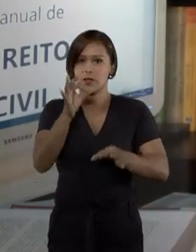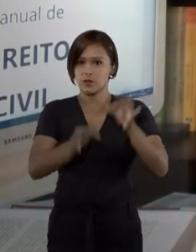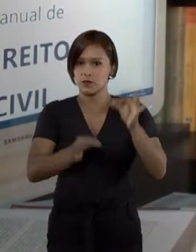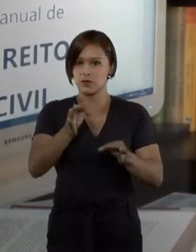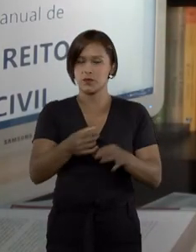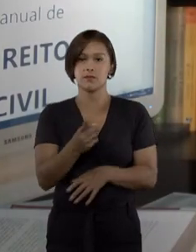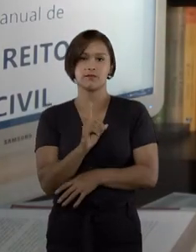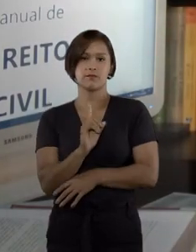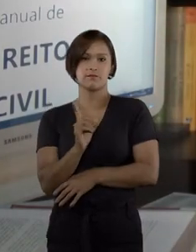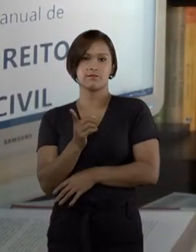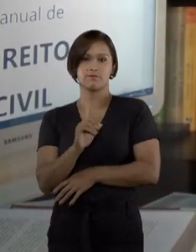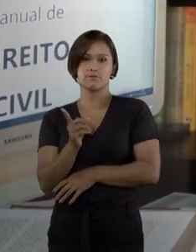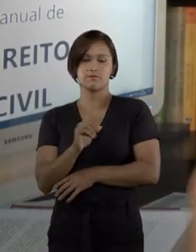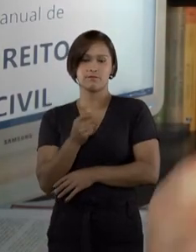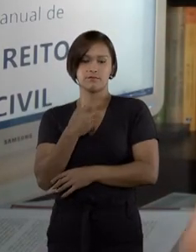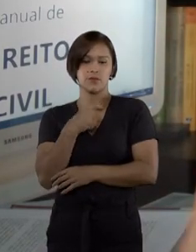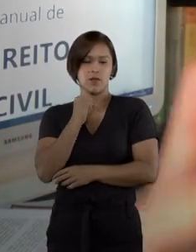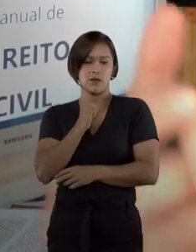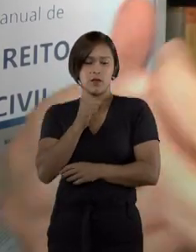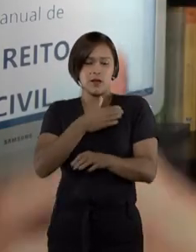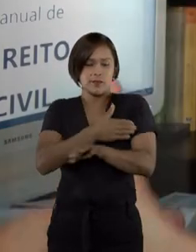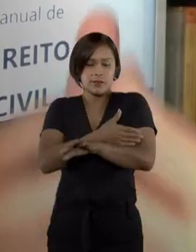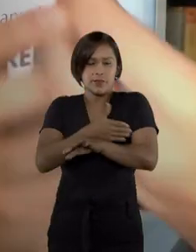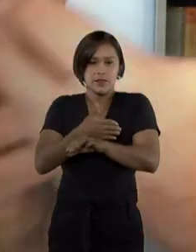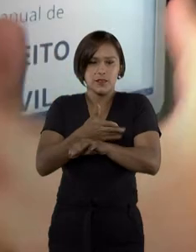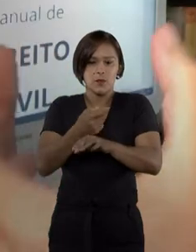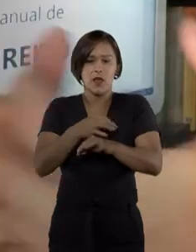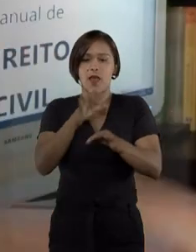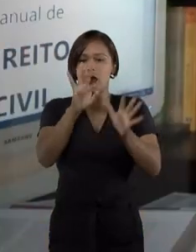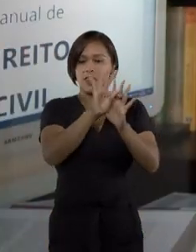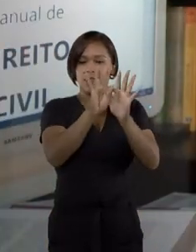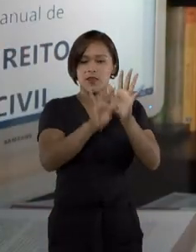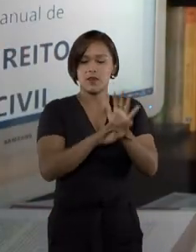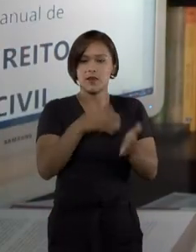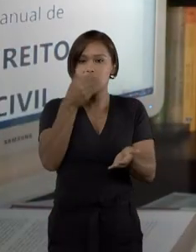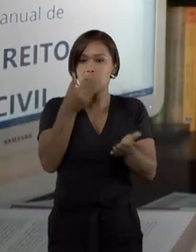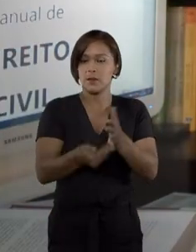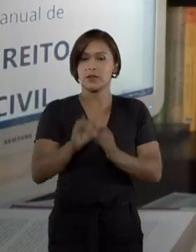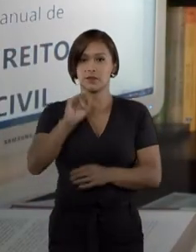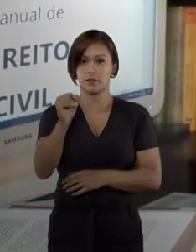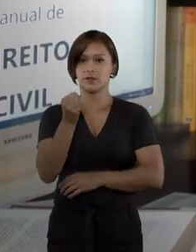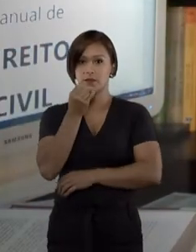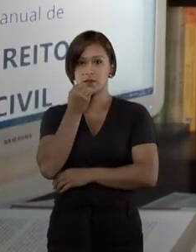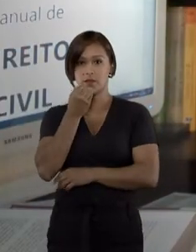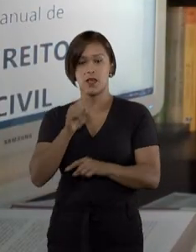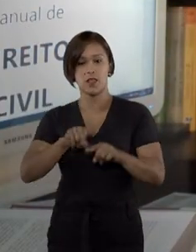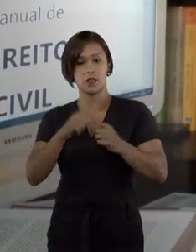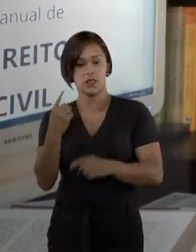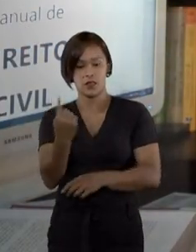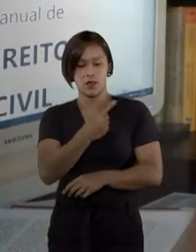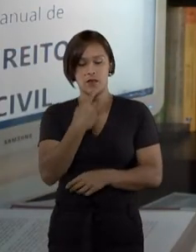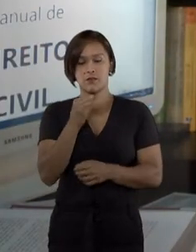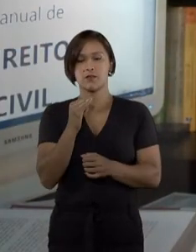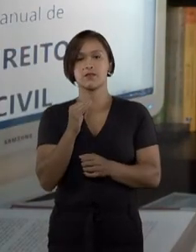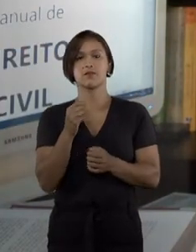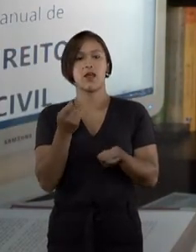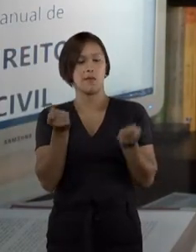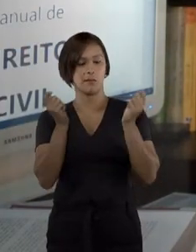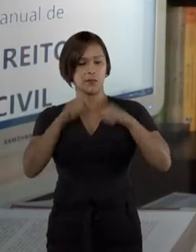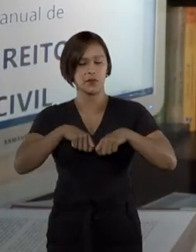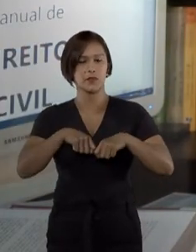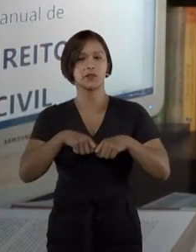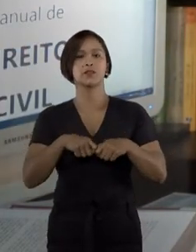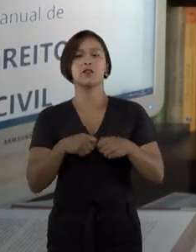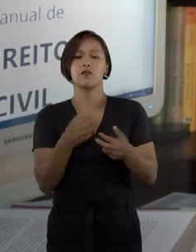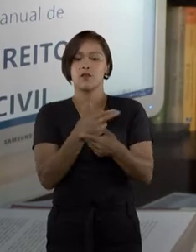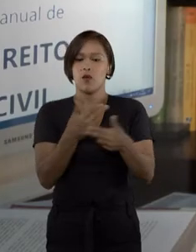disciplina a teoria da perda de uma chance. Nós aproveitamos algumas situações de